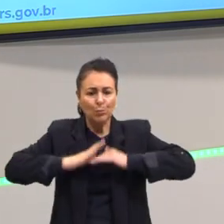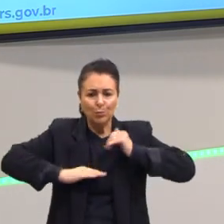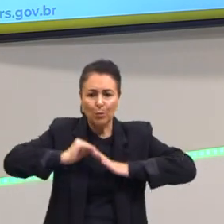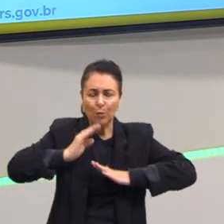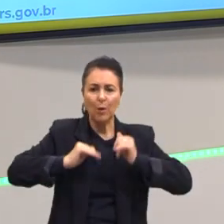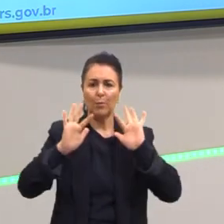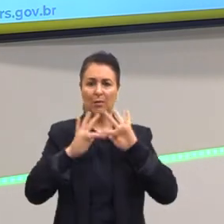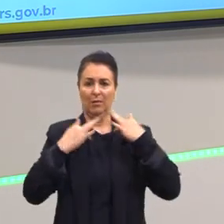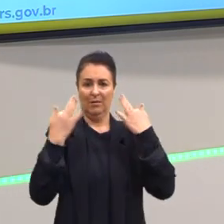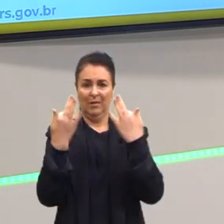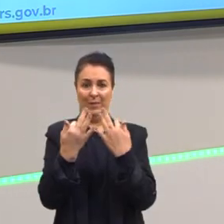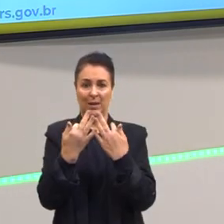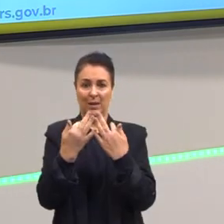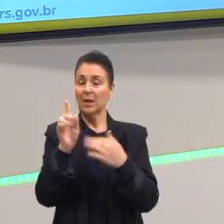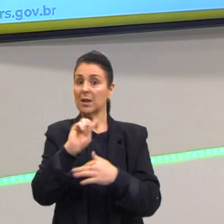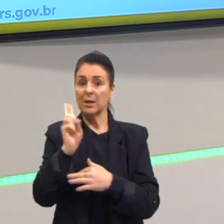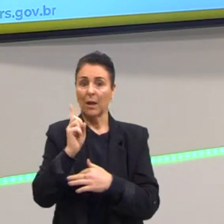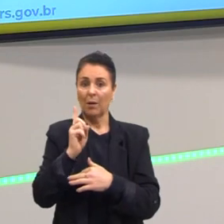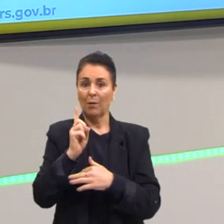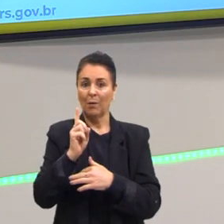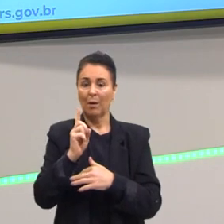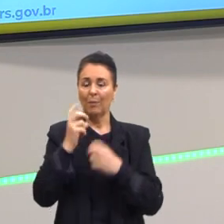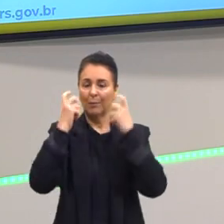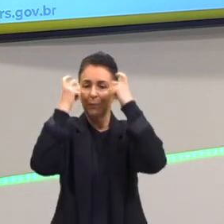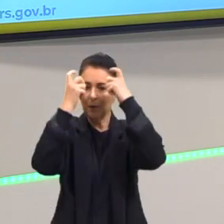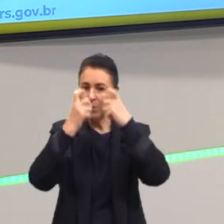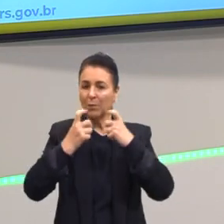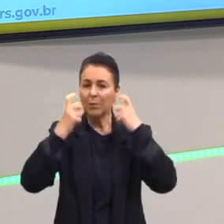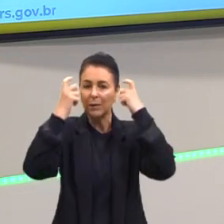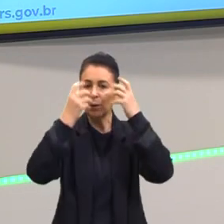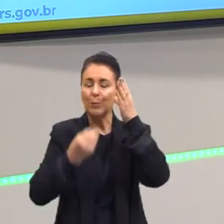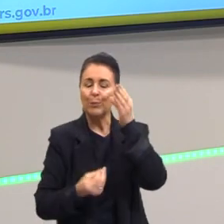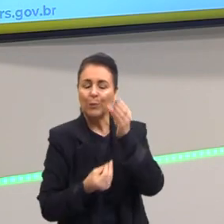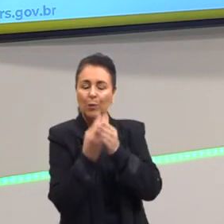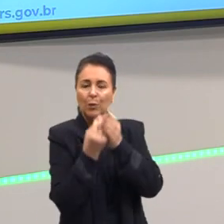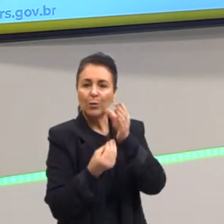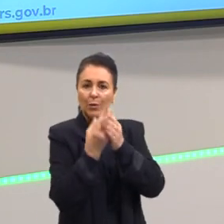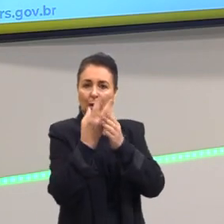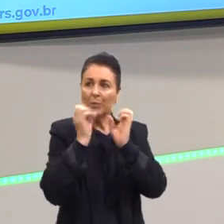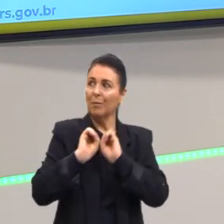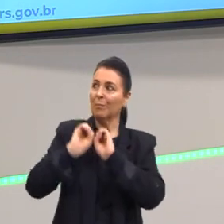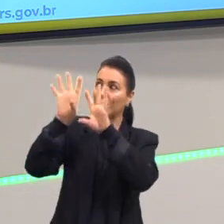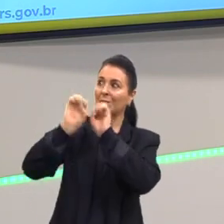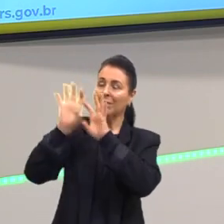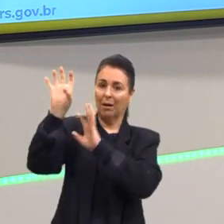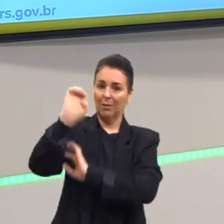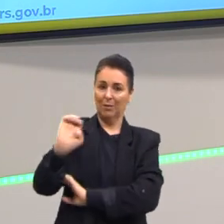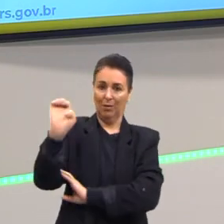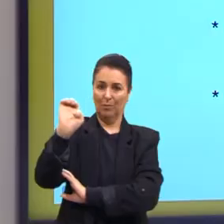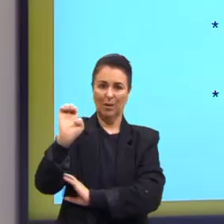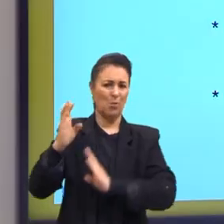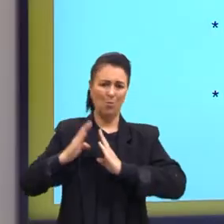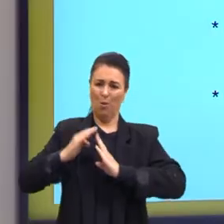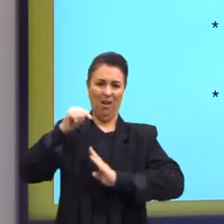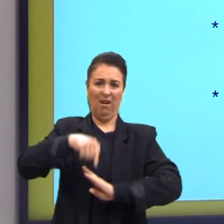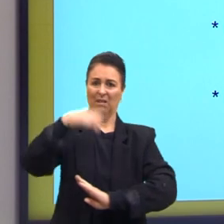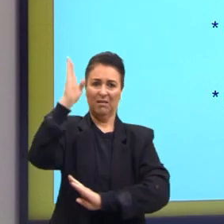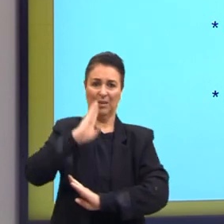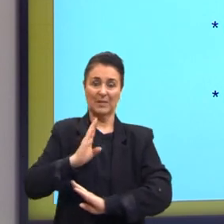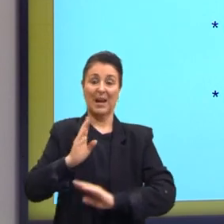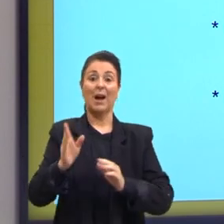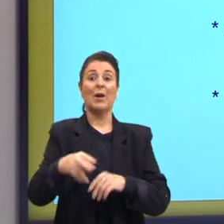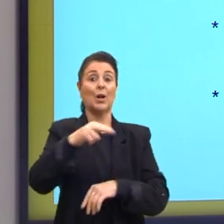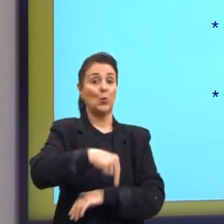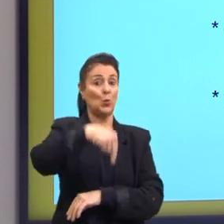preocupados com o abastecimento da Europa e não se instalar nas colônias. Já as colônias de povoamento do